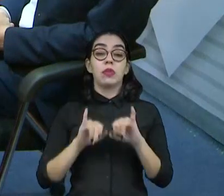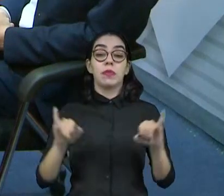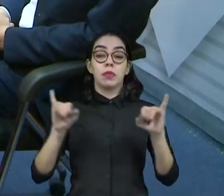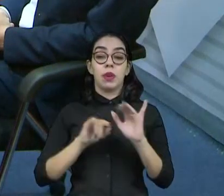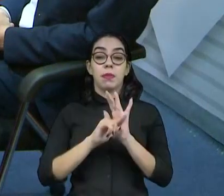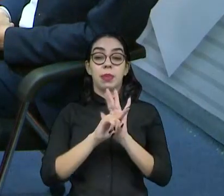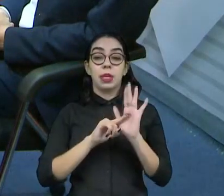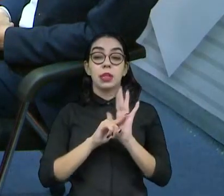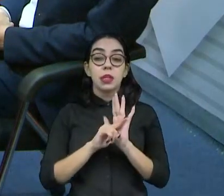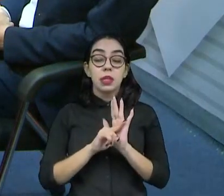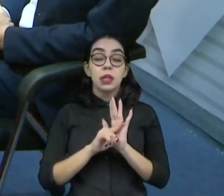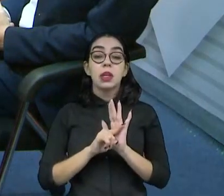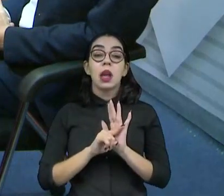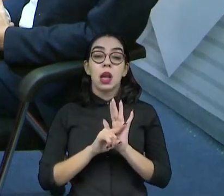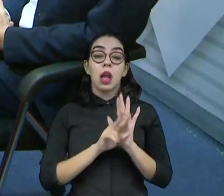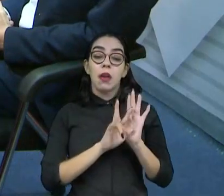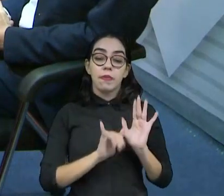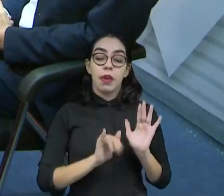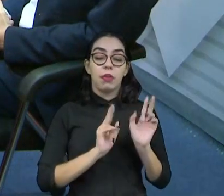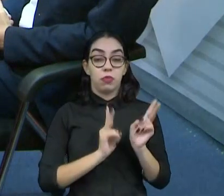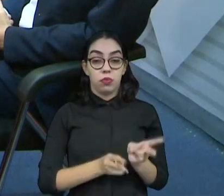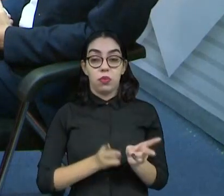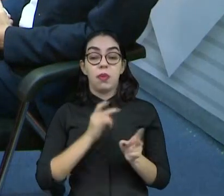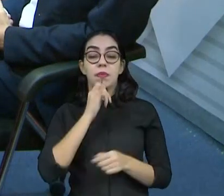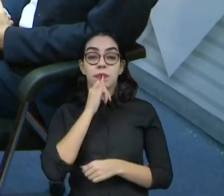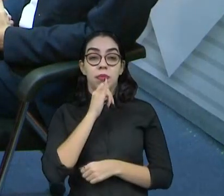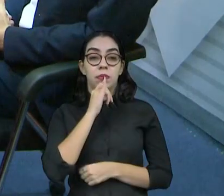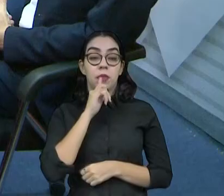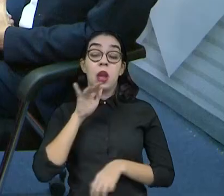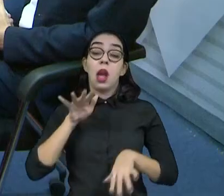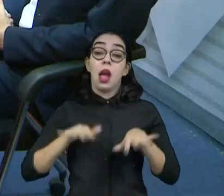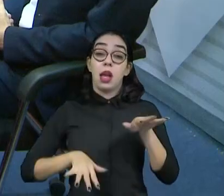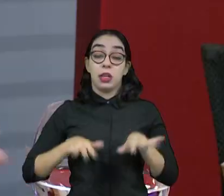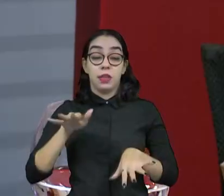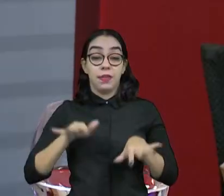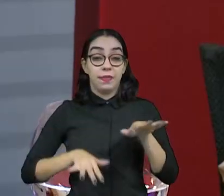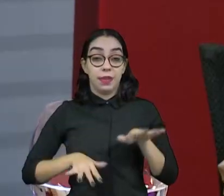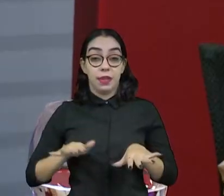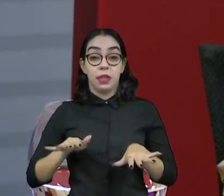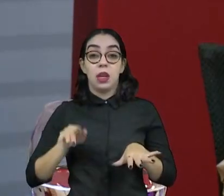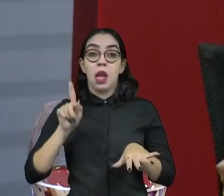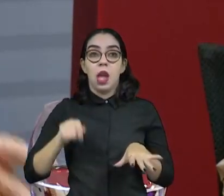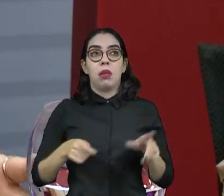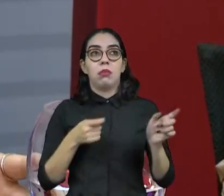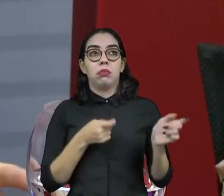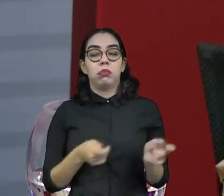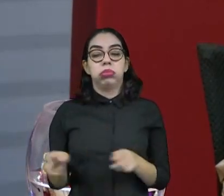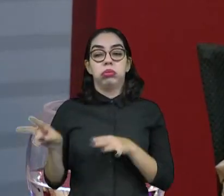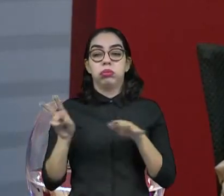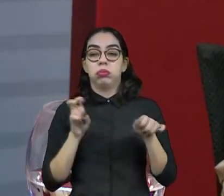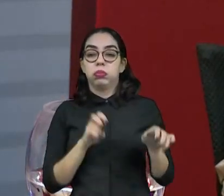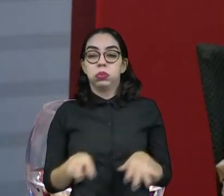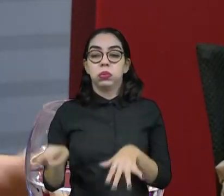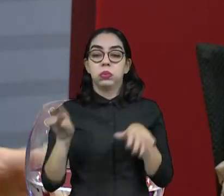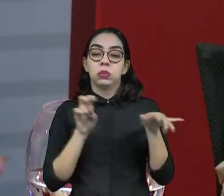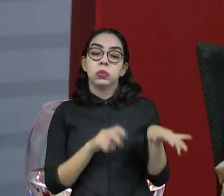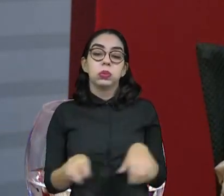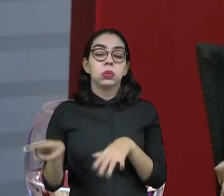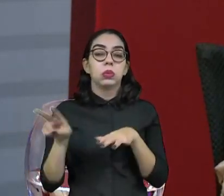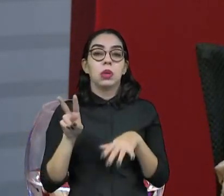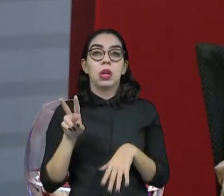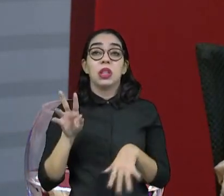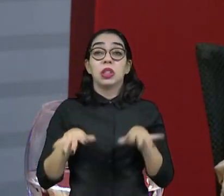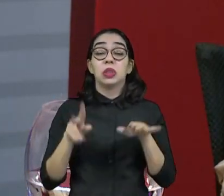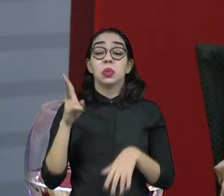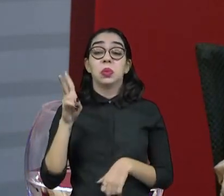você fazer pesquisa. Como eu disse, a gente tem em campanhas, às vezes tem pesquisa semanal, às vezes tem duas na semana, depende